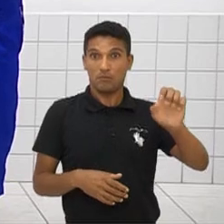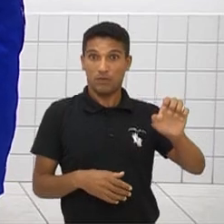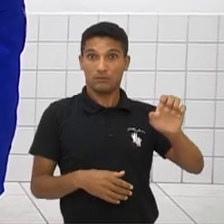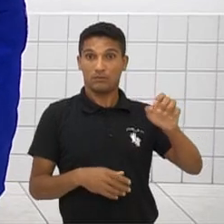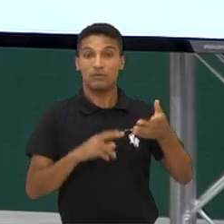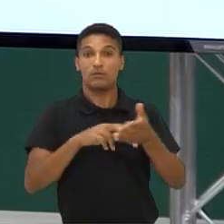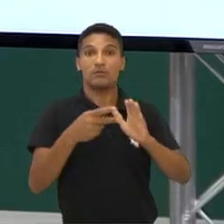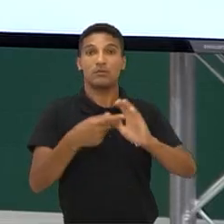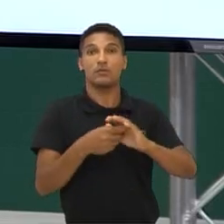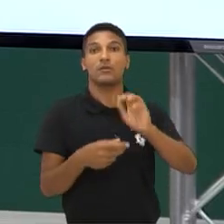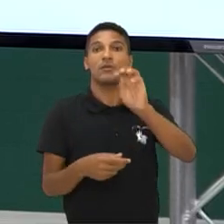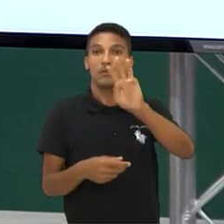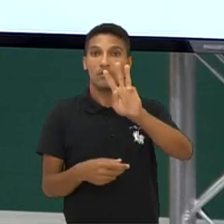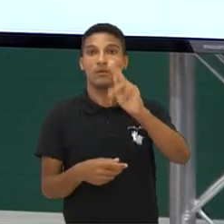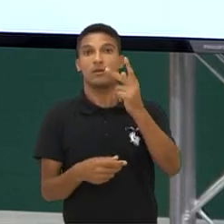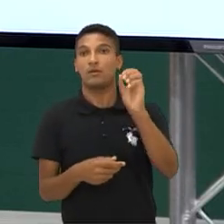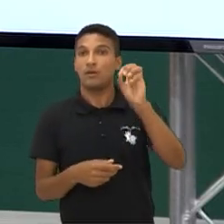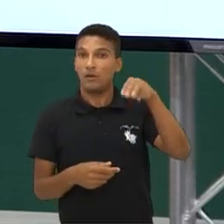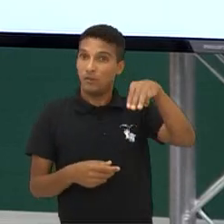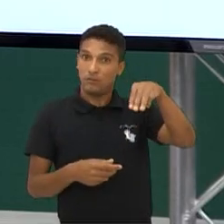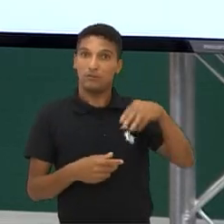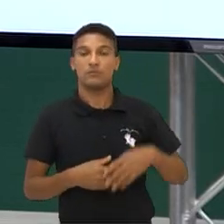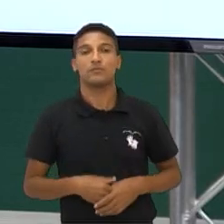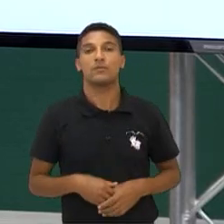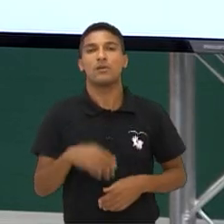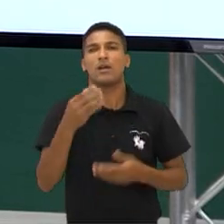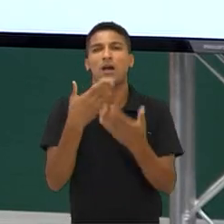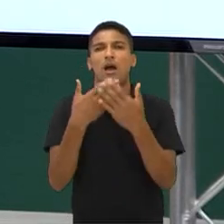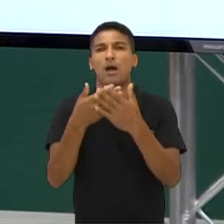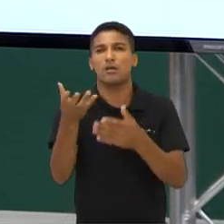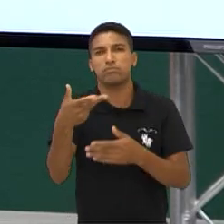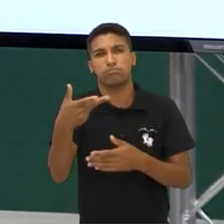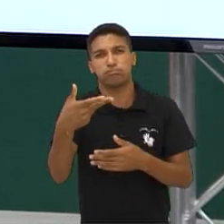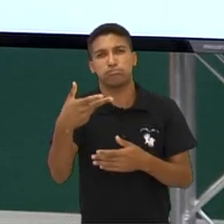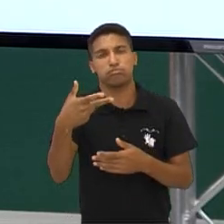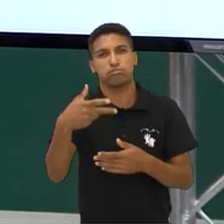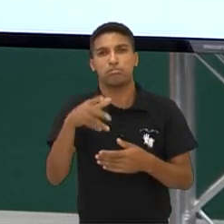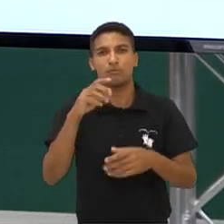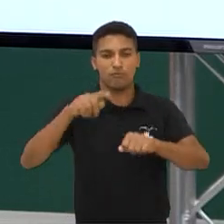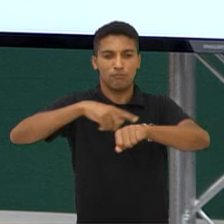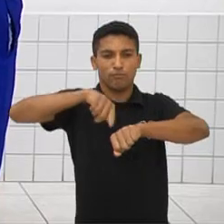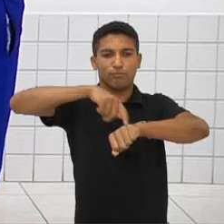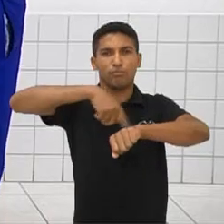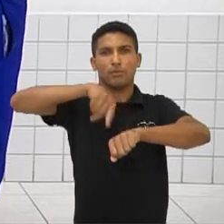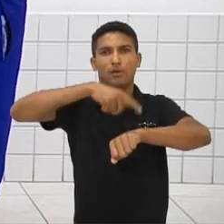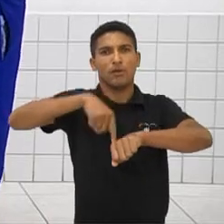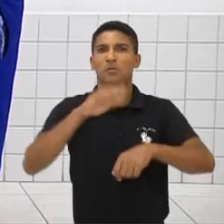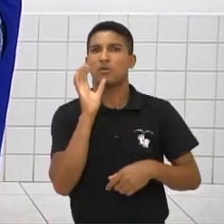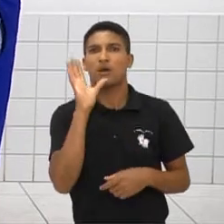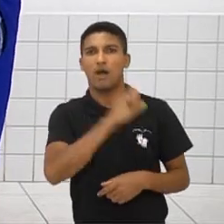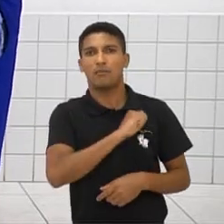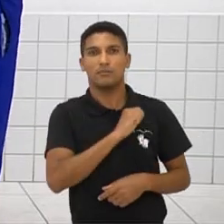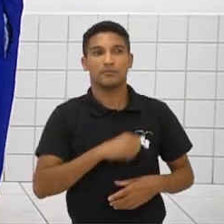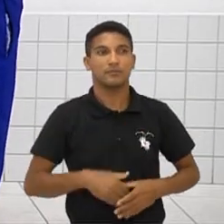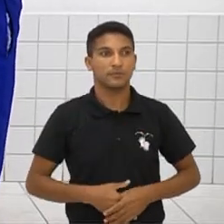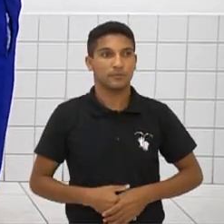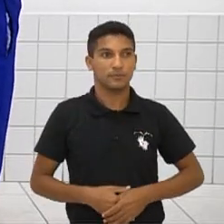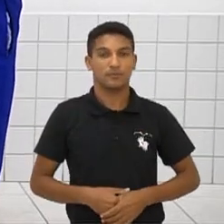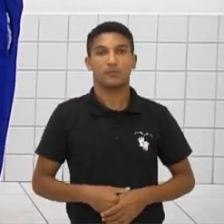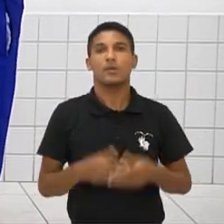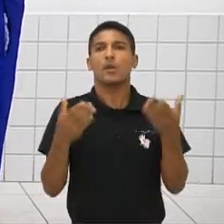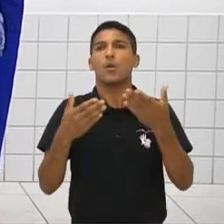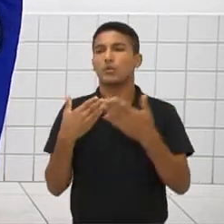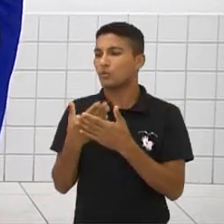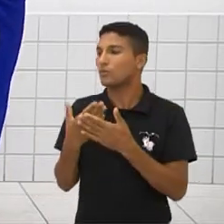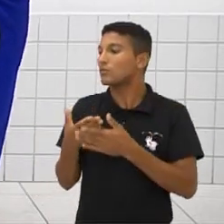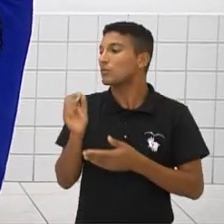aqui a nossa aula. Foi muito rápido. Meu Deus, voou. Voou. Não foi, gente? Voou. Foi uma pena. uma pena. E o que a gente conversou